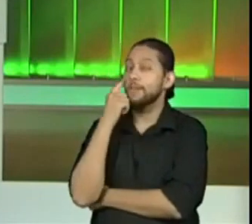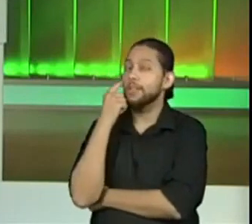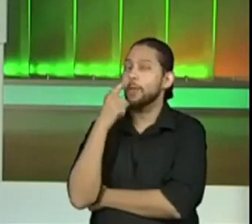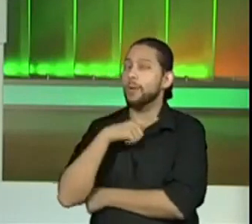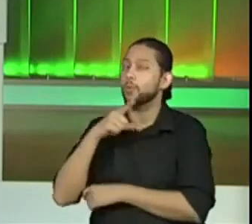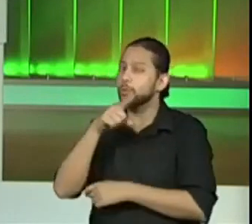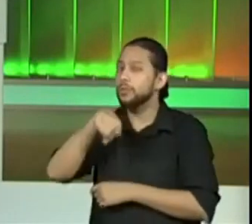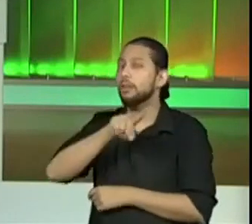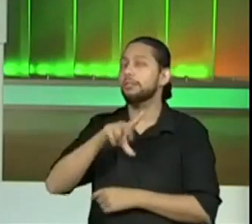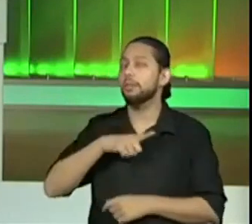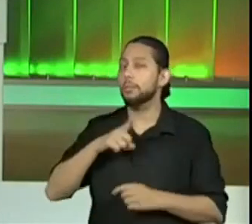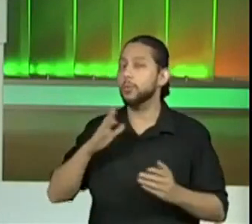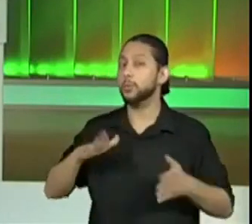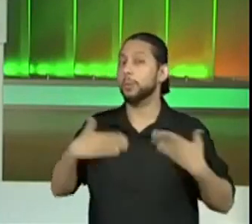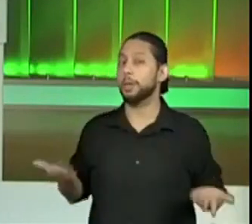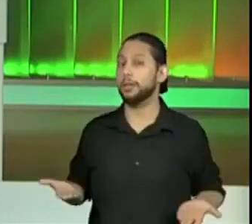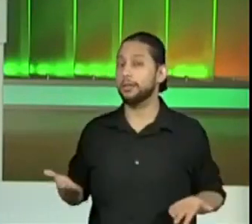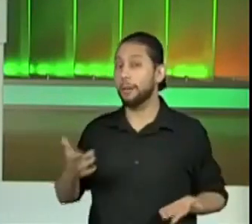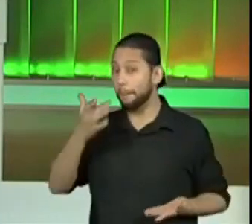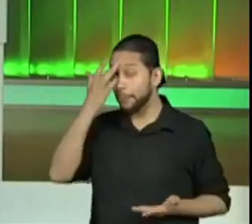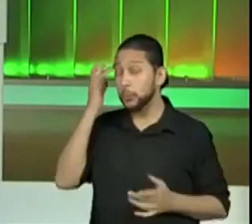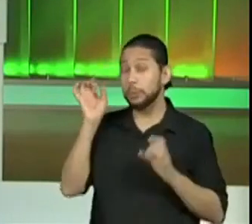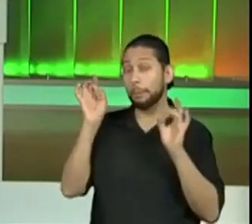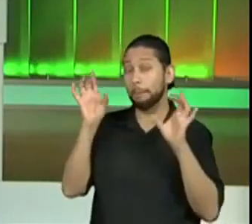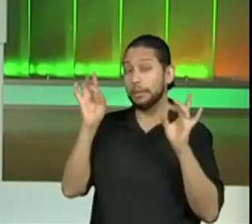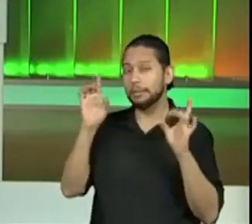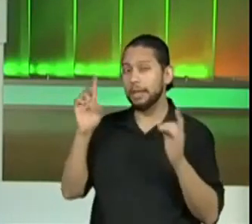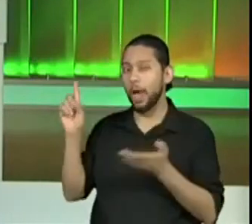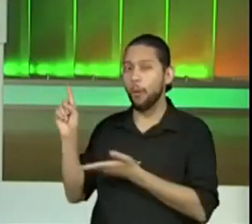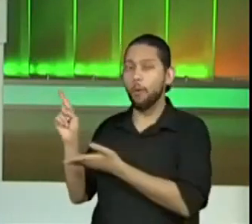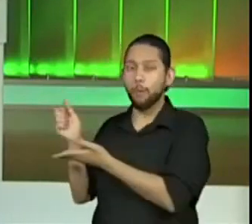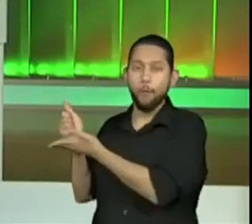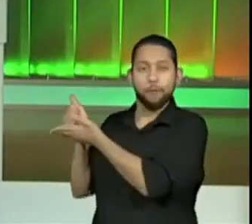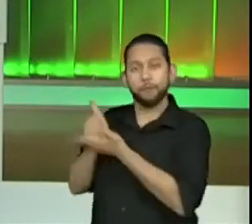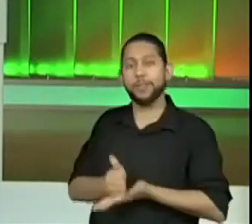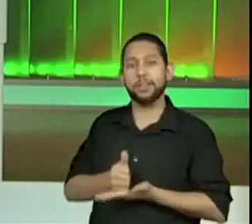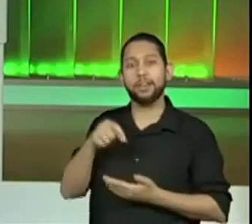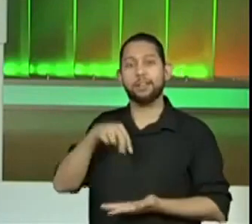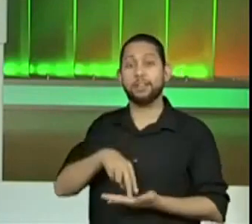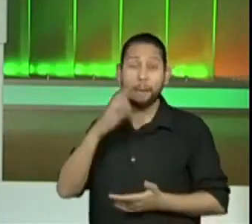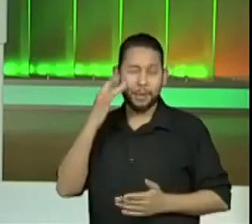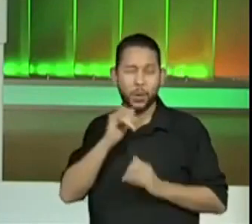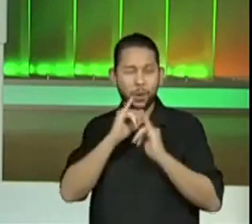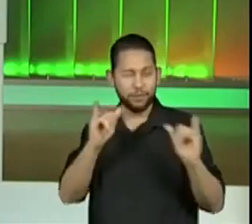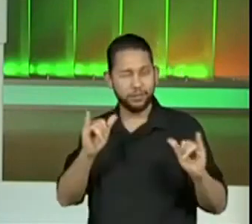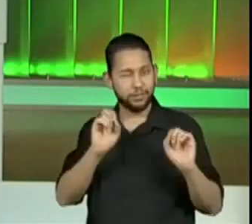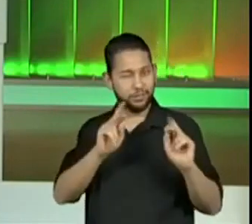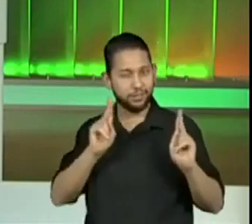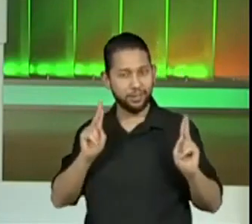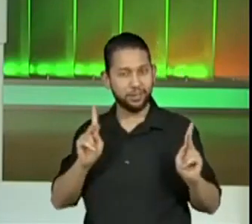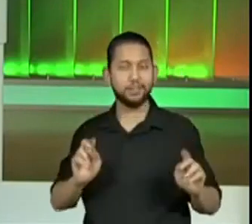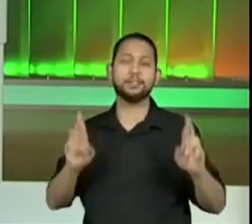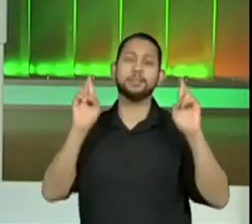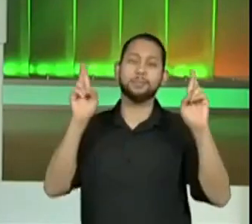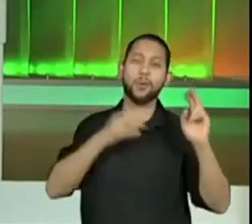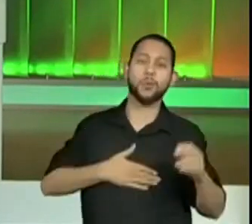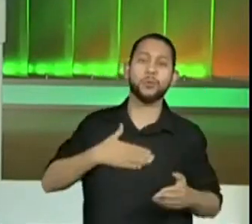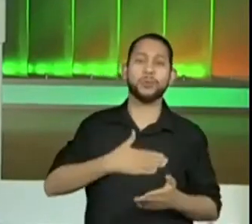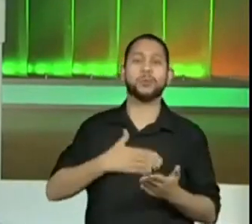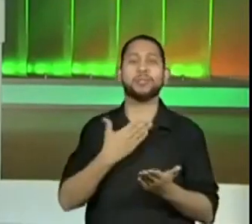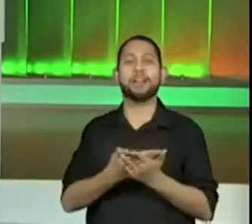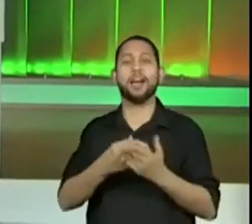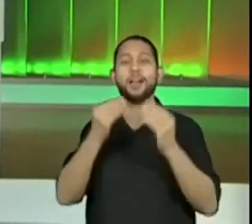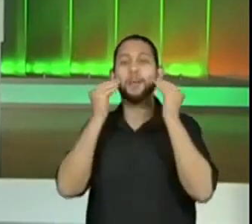surpresa. E um convidado especial. Amanhã eu conto. Certo? Espero que vocês tenham gostado.